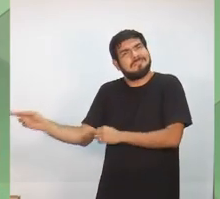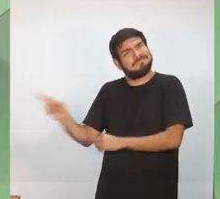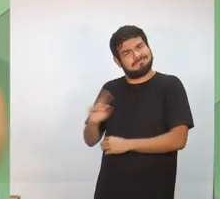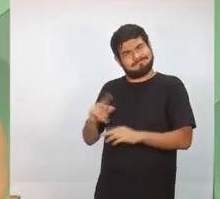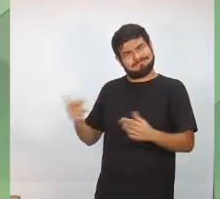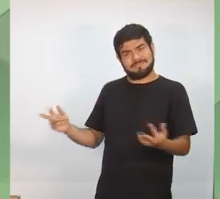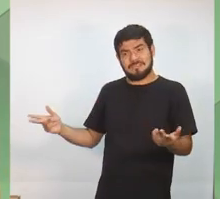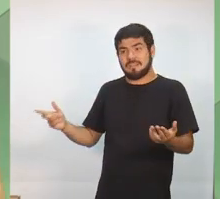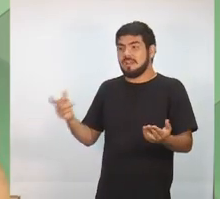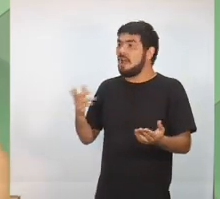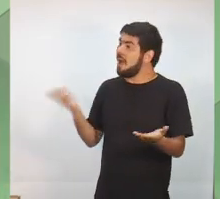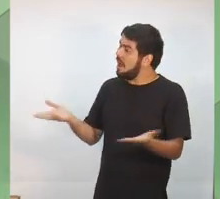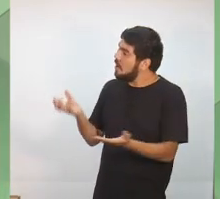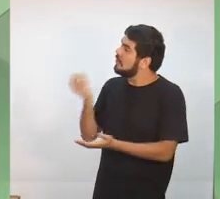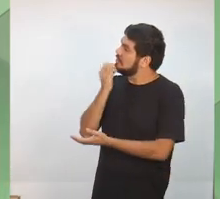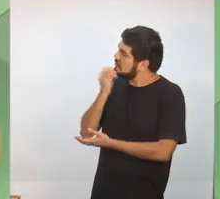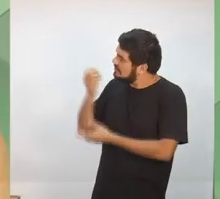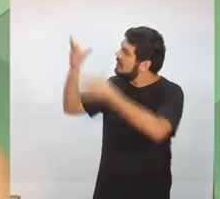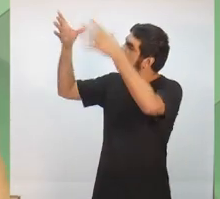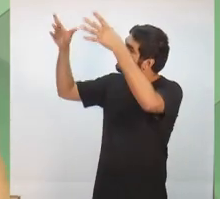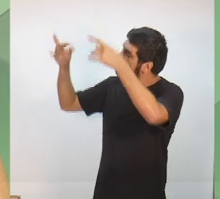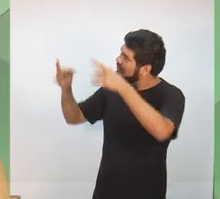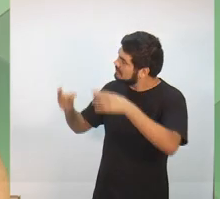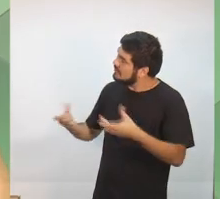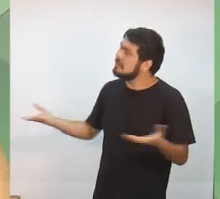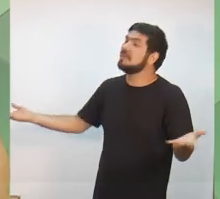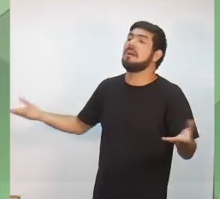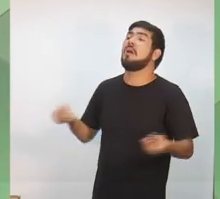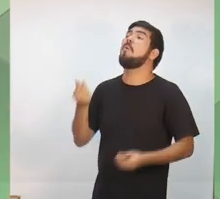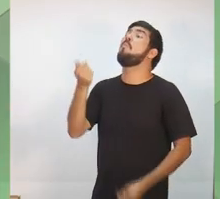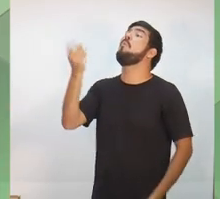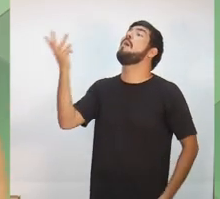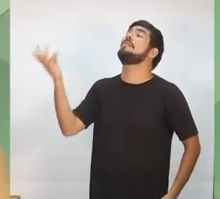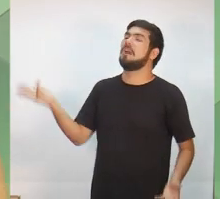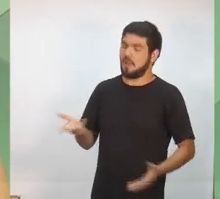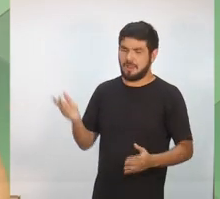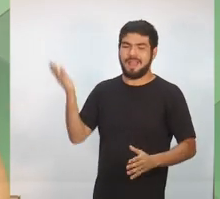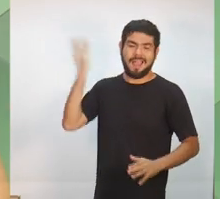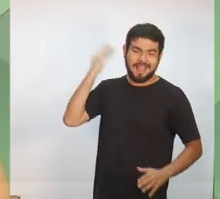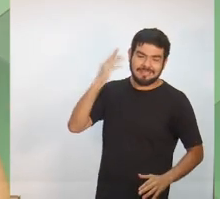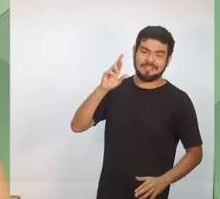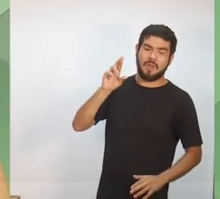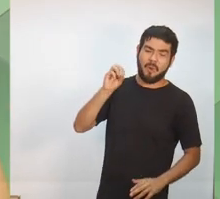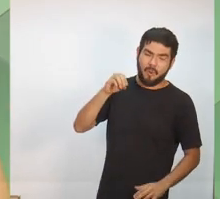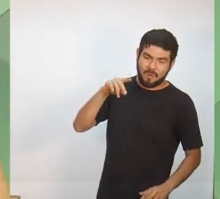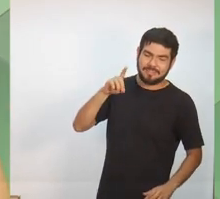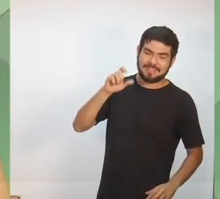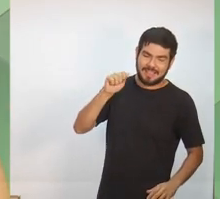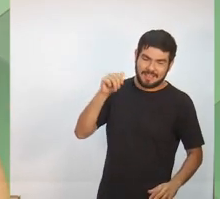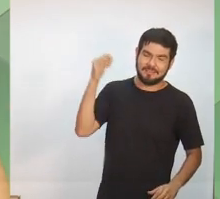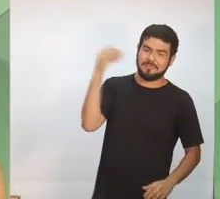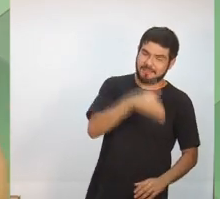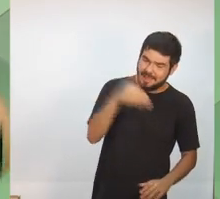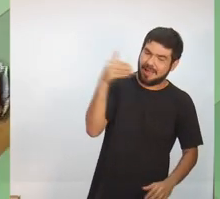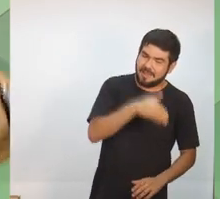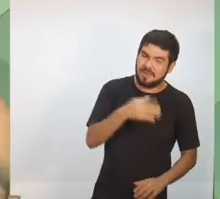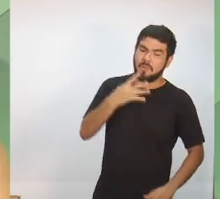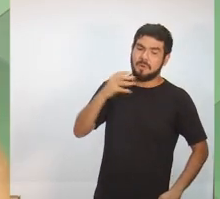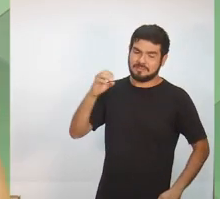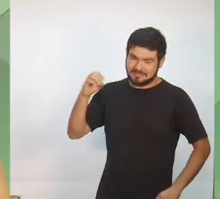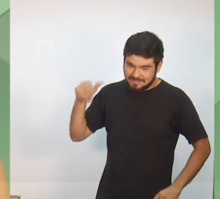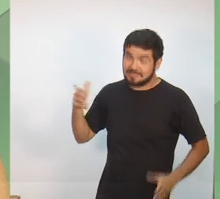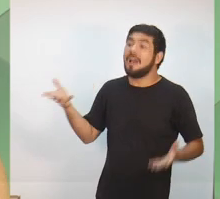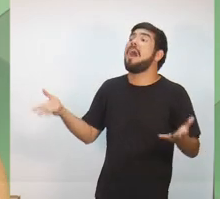oportunidade do candidato Omar dar essa informação para a população. Se o Ronda no bairro custou quatrocentos milhões de dólares, quanto vai